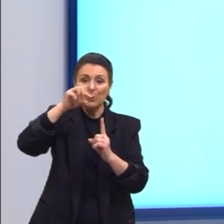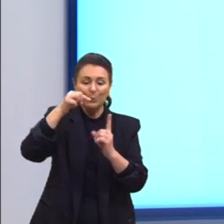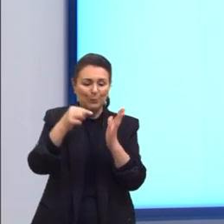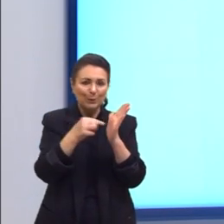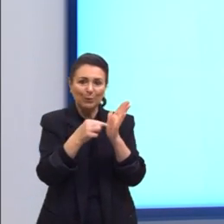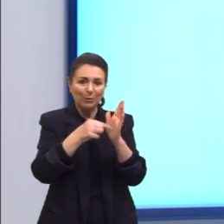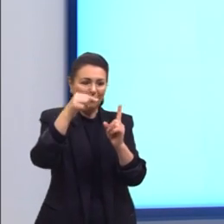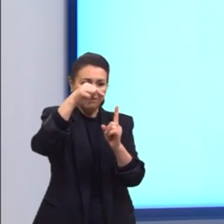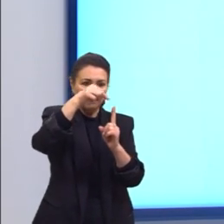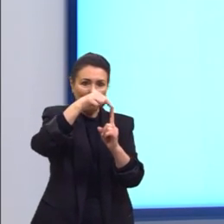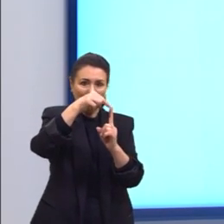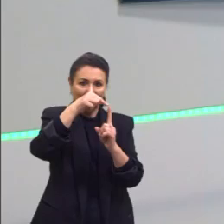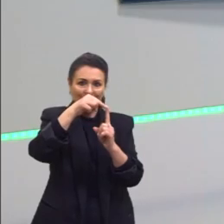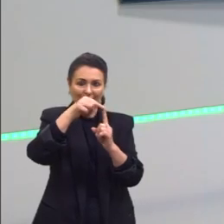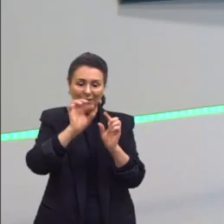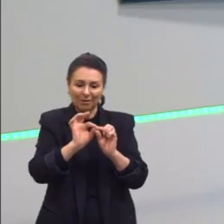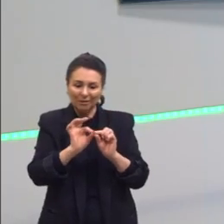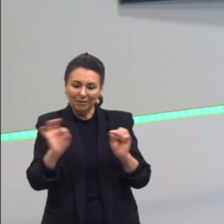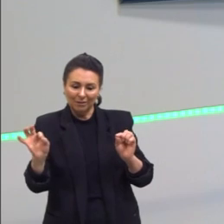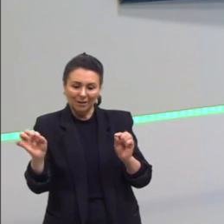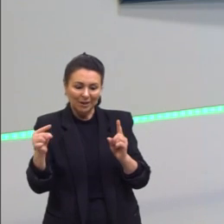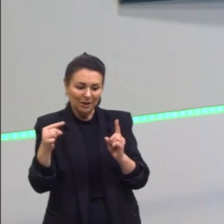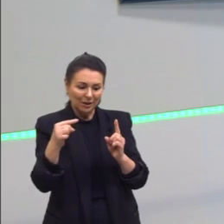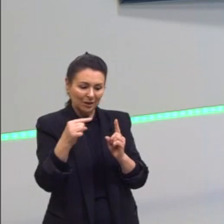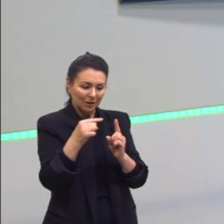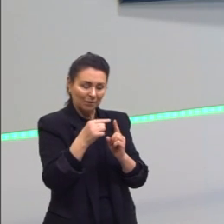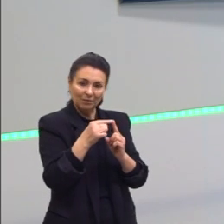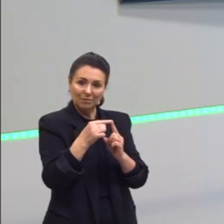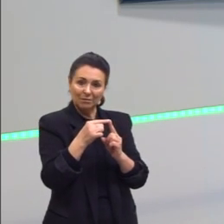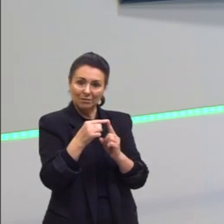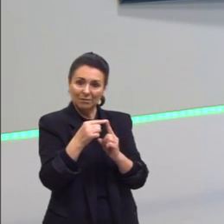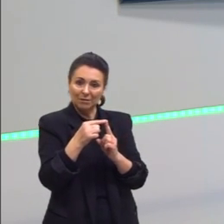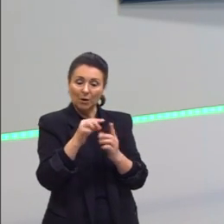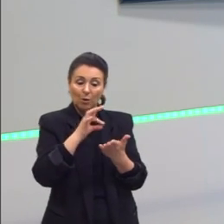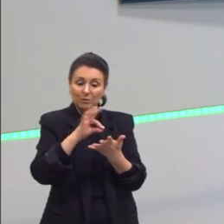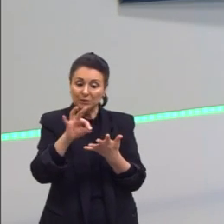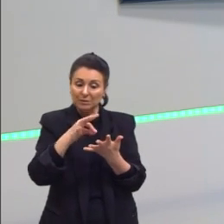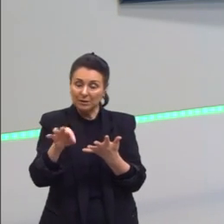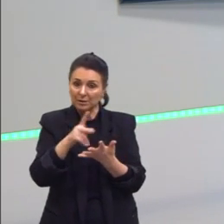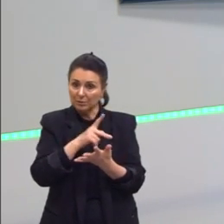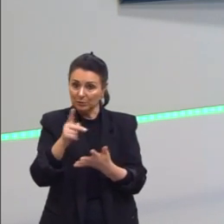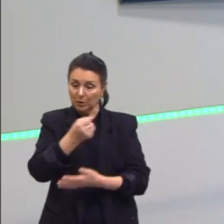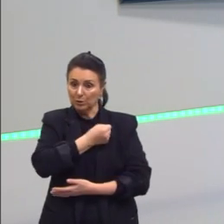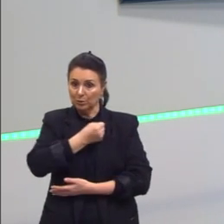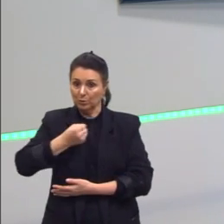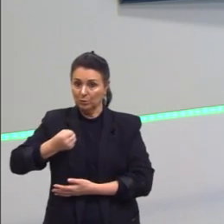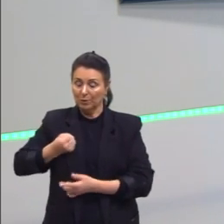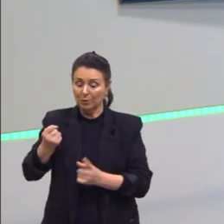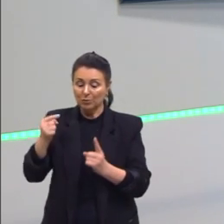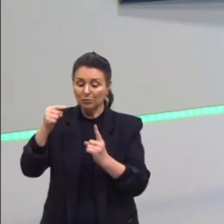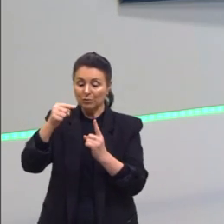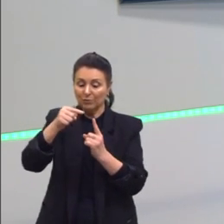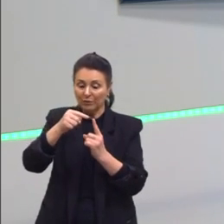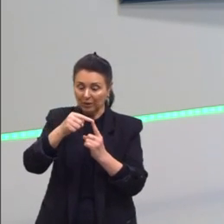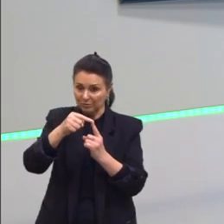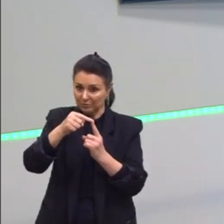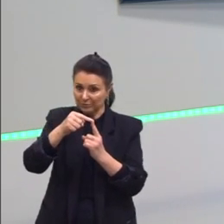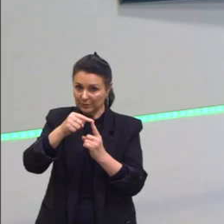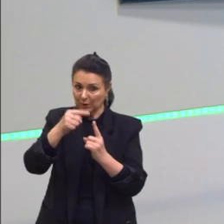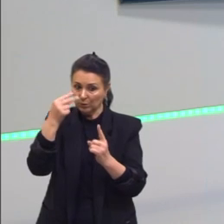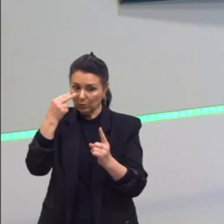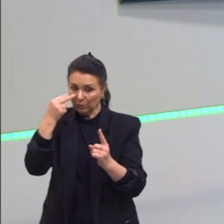onde as arestas se encontram. Aqui eu destaquei, então, o número de vértices que nós